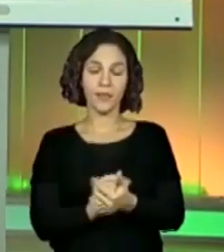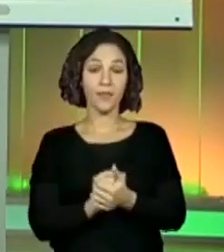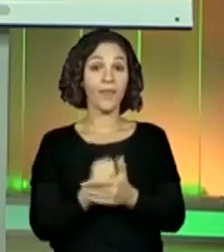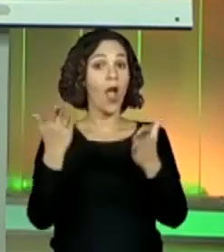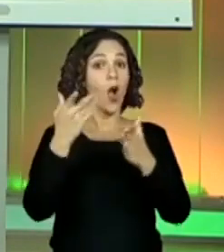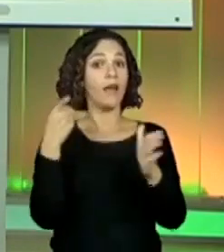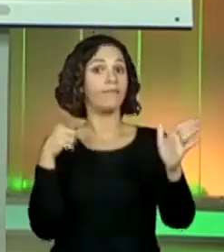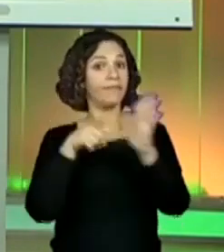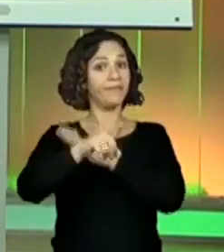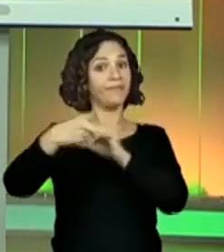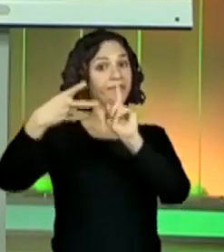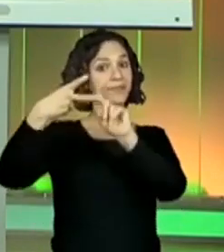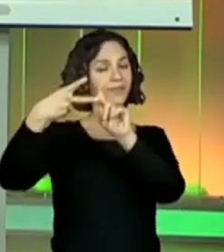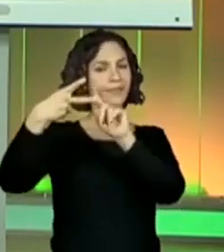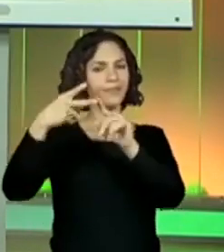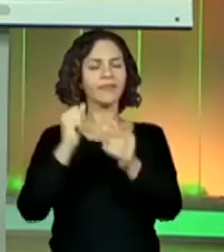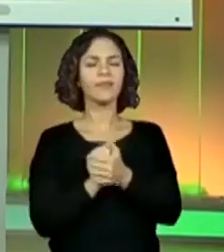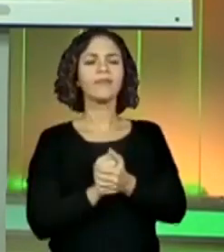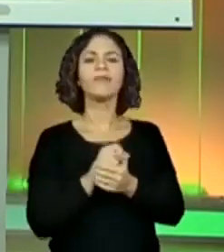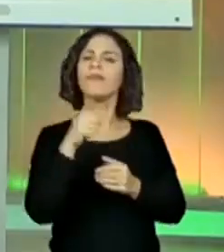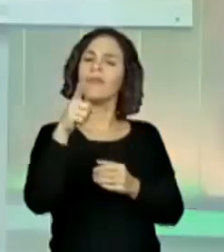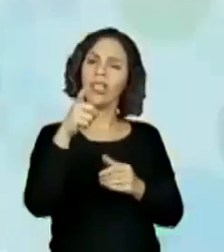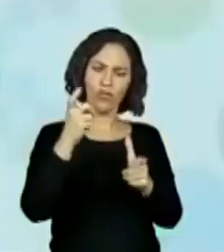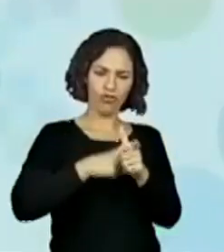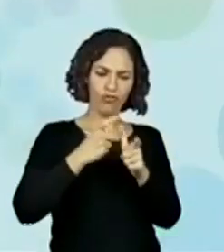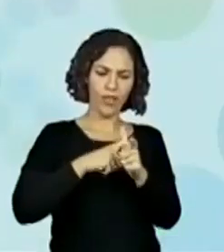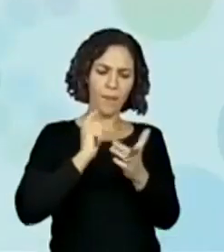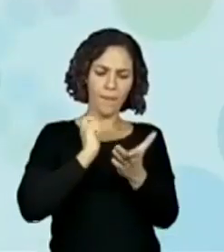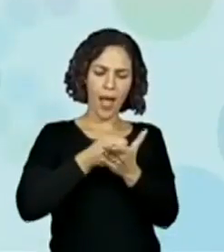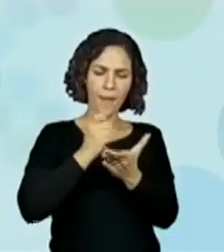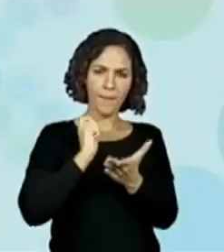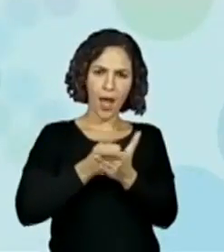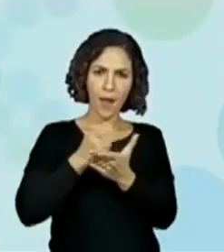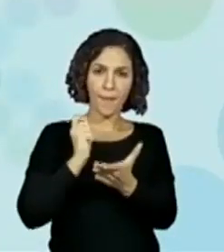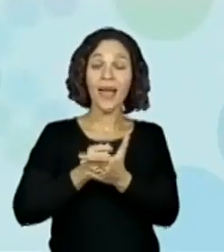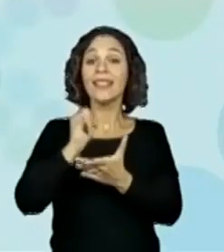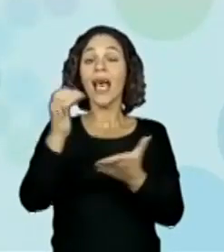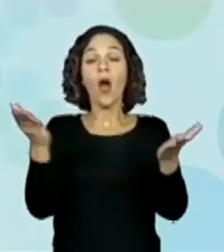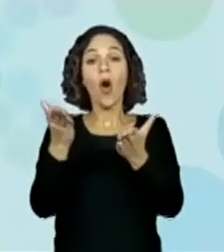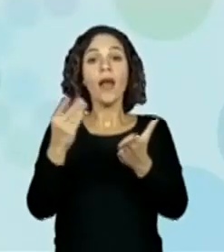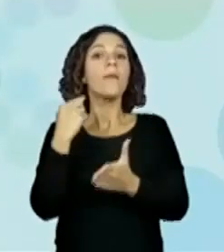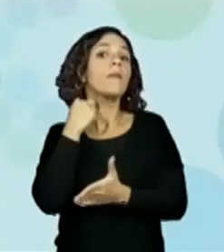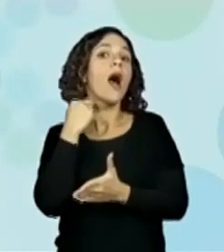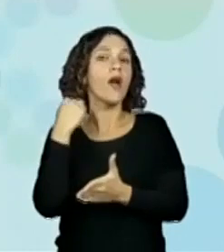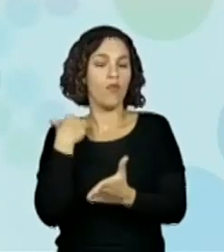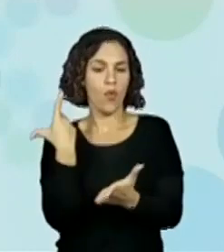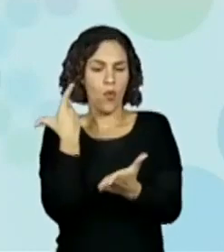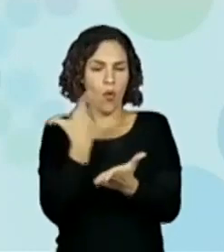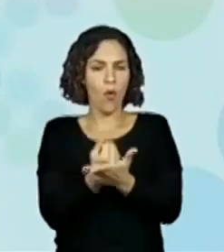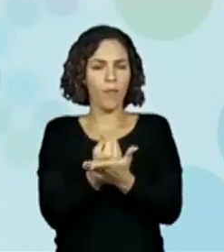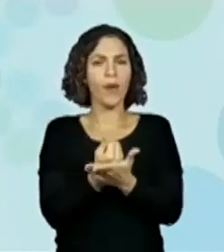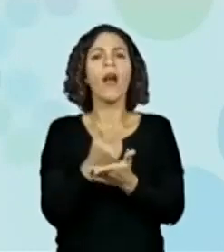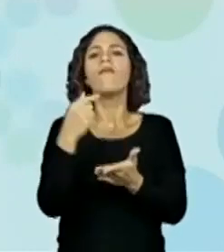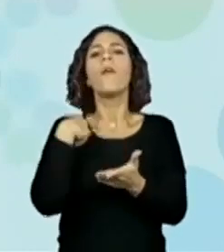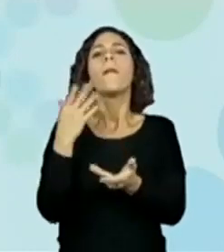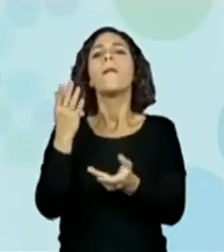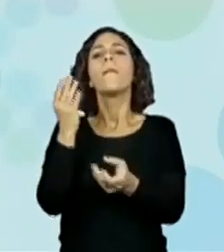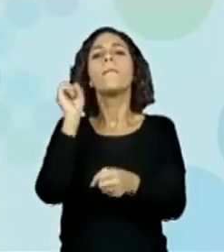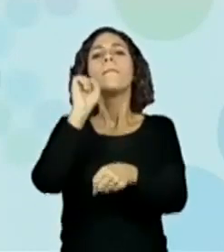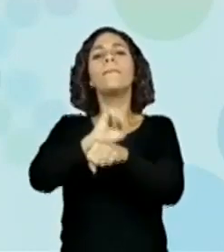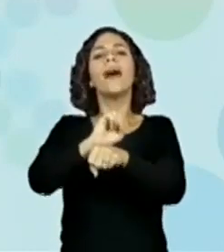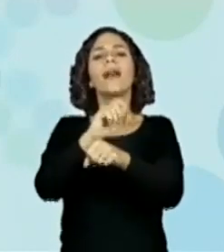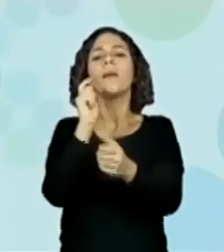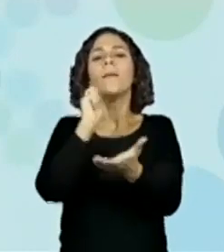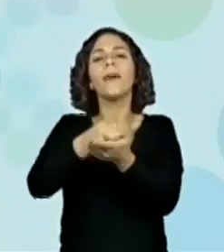é que vai acabar essa dívida se a bicicleta fosse comprada nesse mês agora? Agora, em maio, quando é que vai acabar?